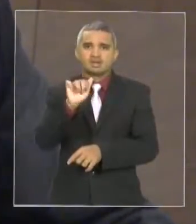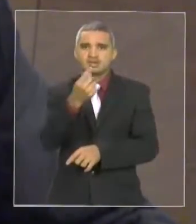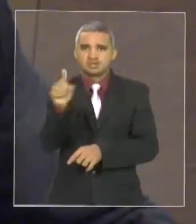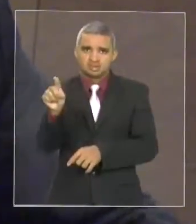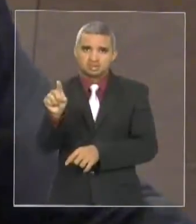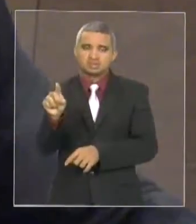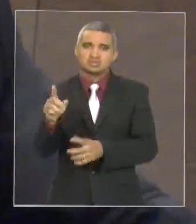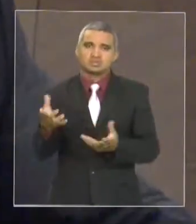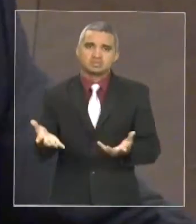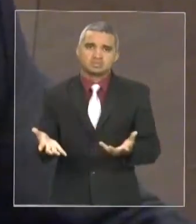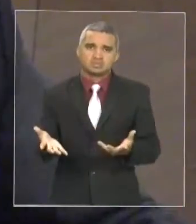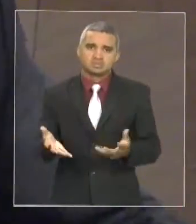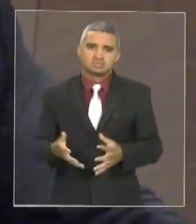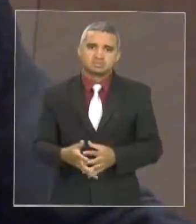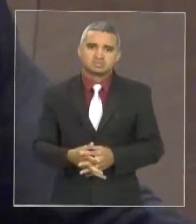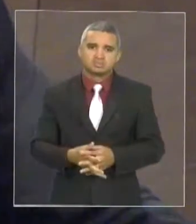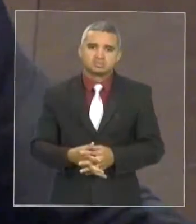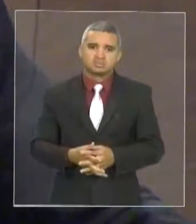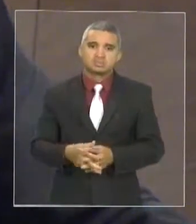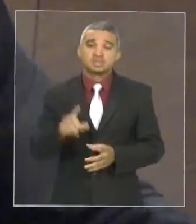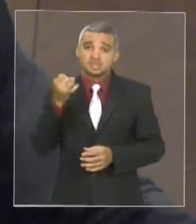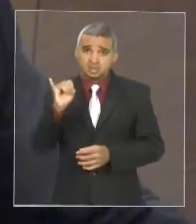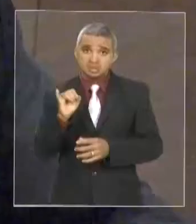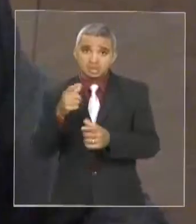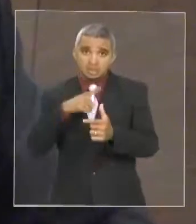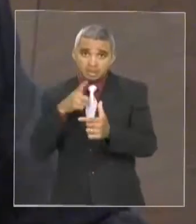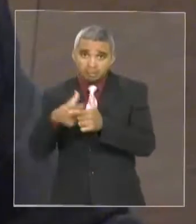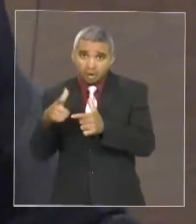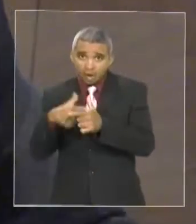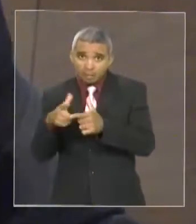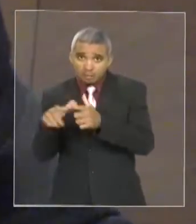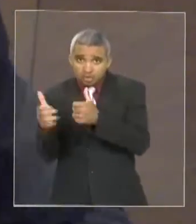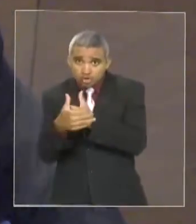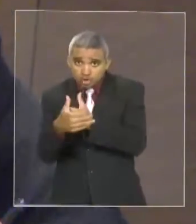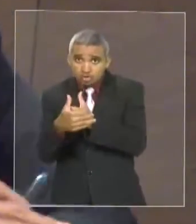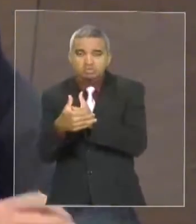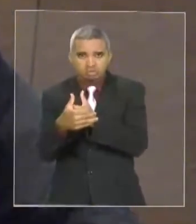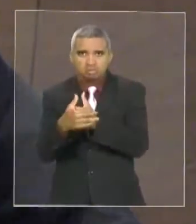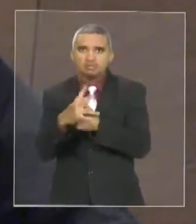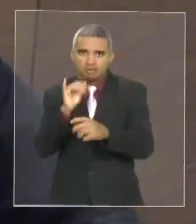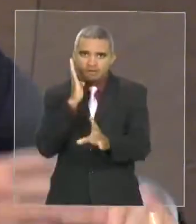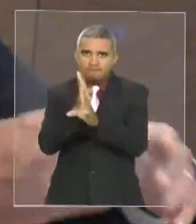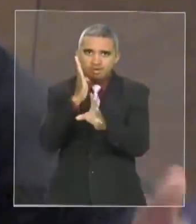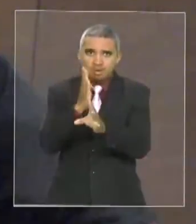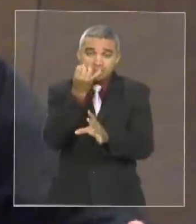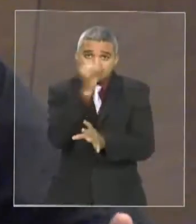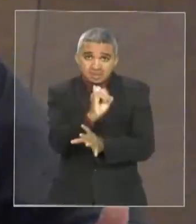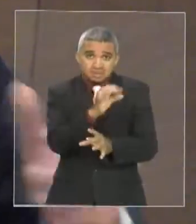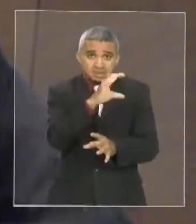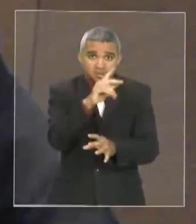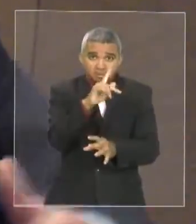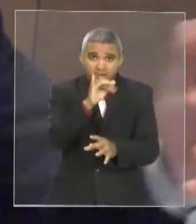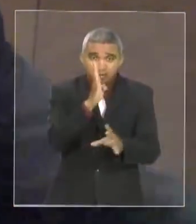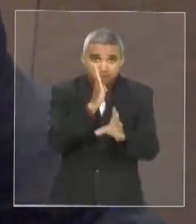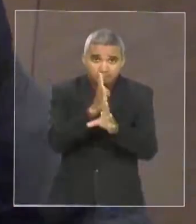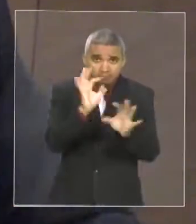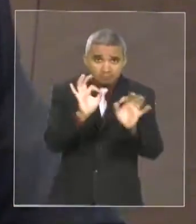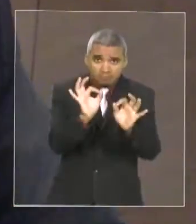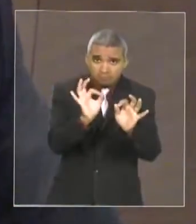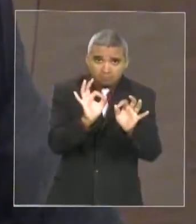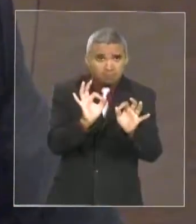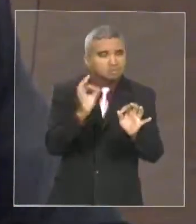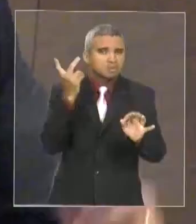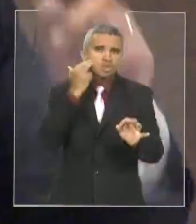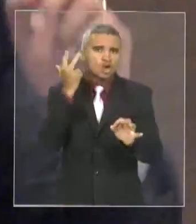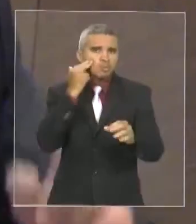problema por estar acontecendo isso aqui, vai ser descoberto sim, se não, tudo bem, passou a limpa, a CPI não encontrou nada, parabéns, caso contrário,